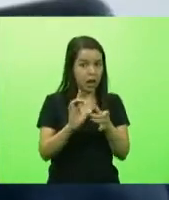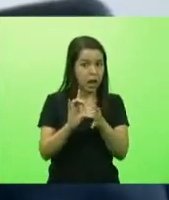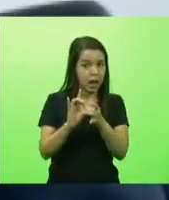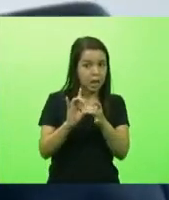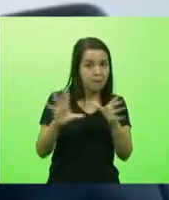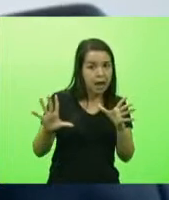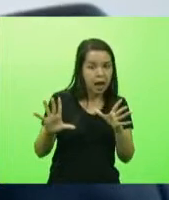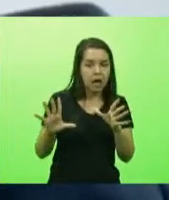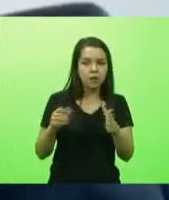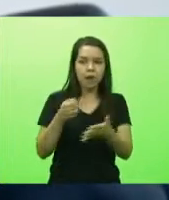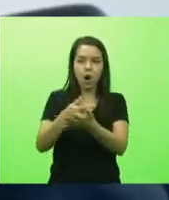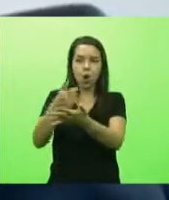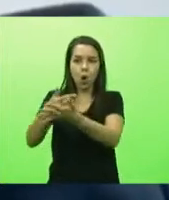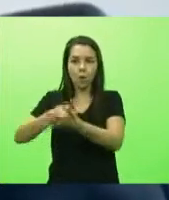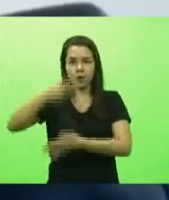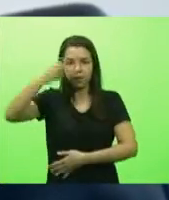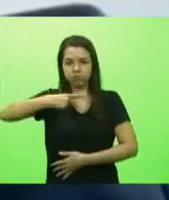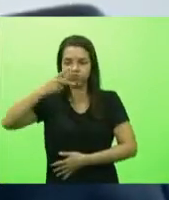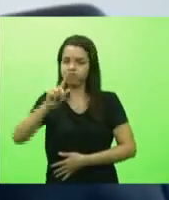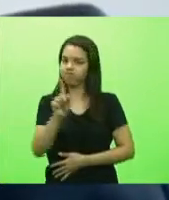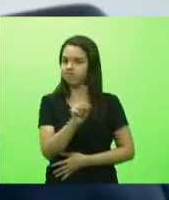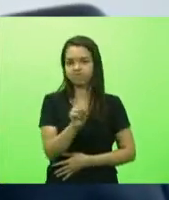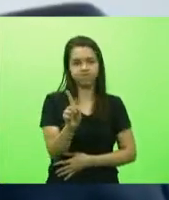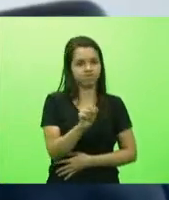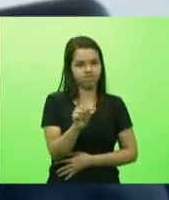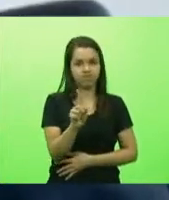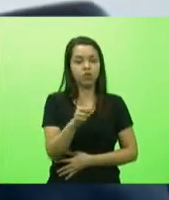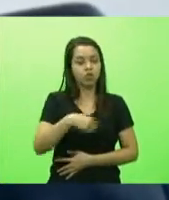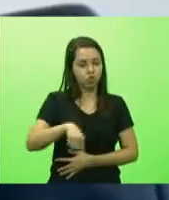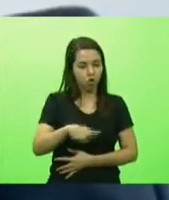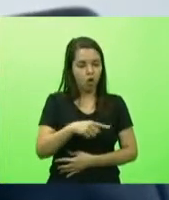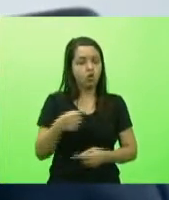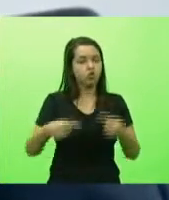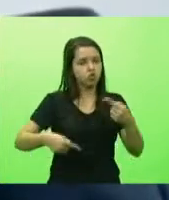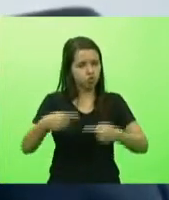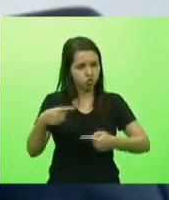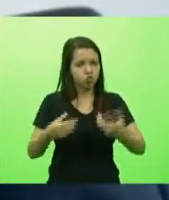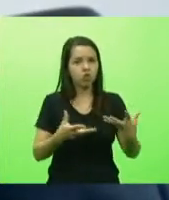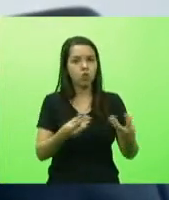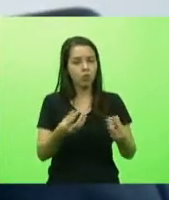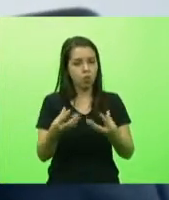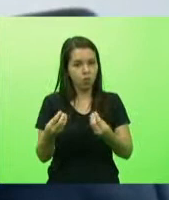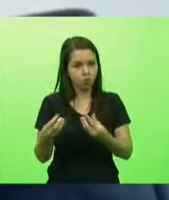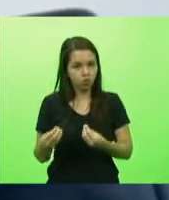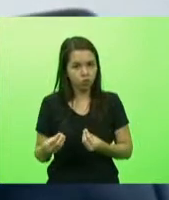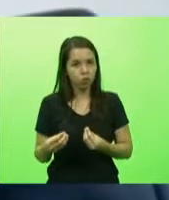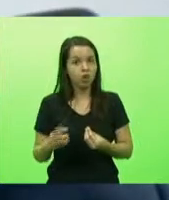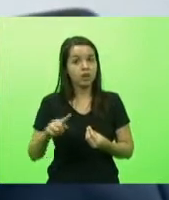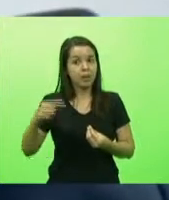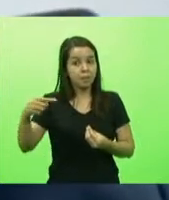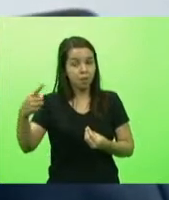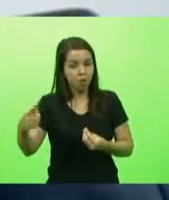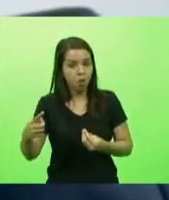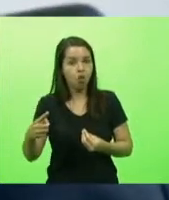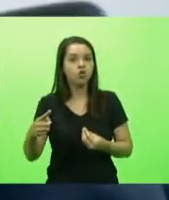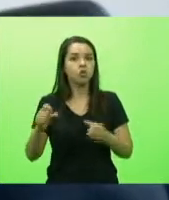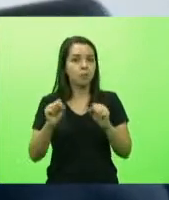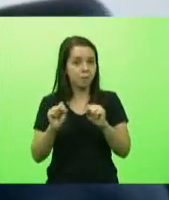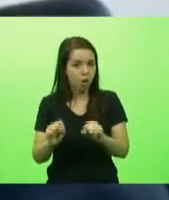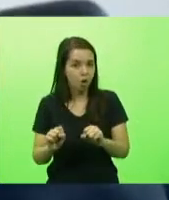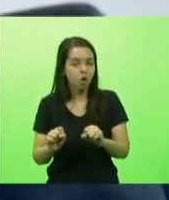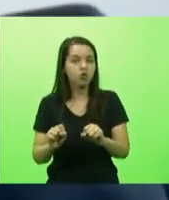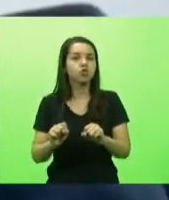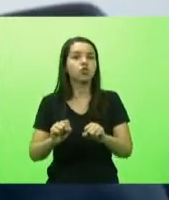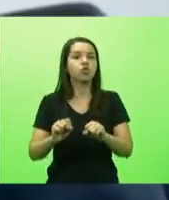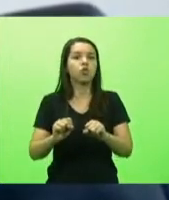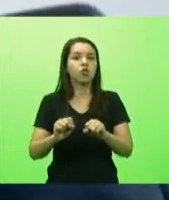Vicente e a gente tem discutido muito que quando isso acontecer que haja uma ação conjunta dos estados brasileiros que a gente possa